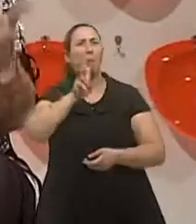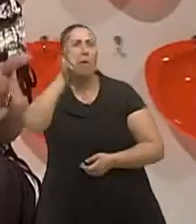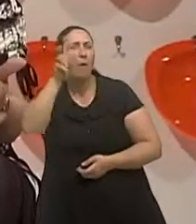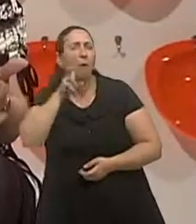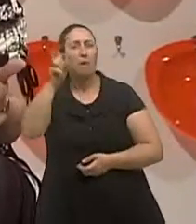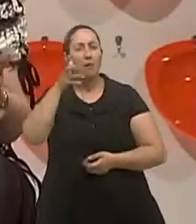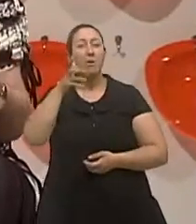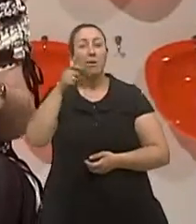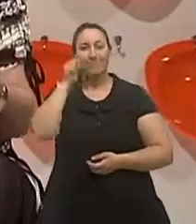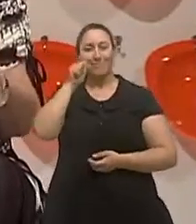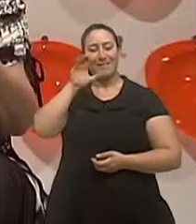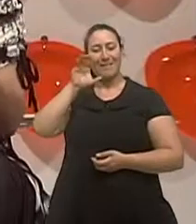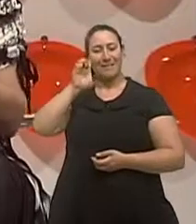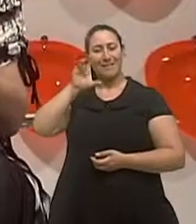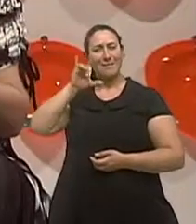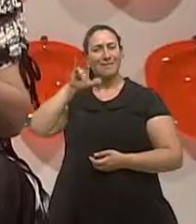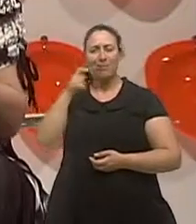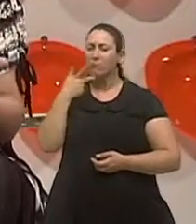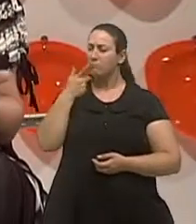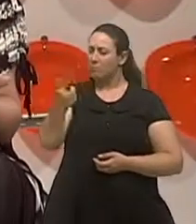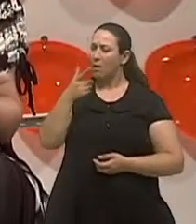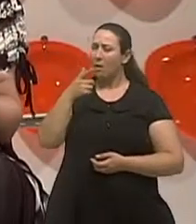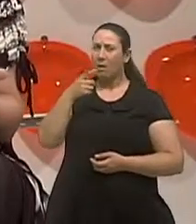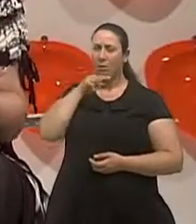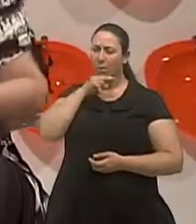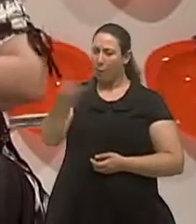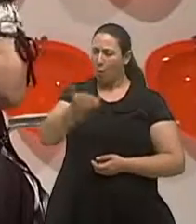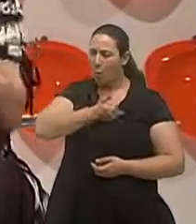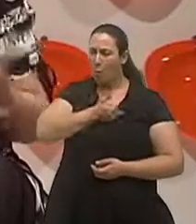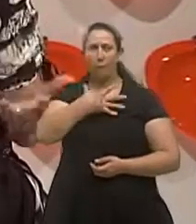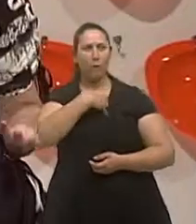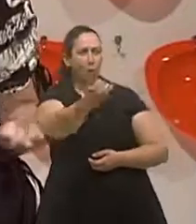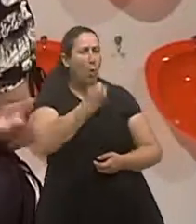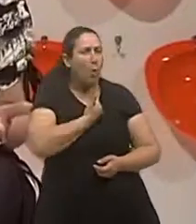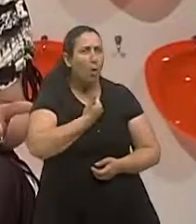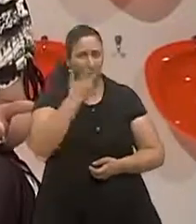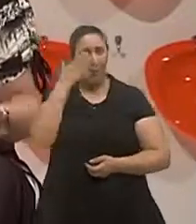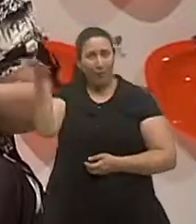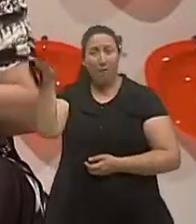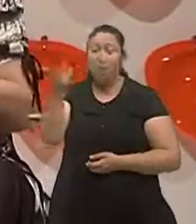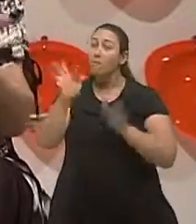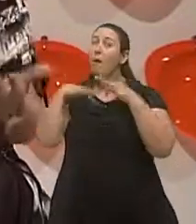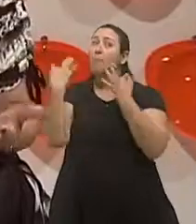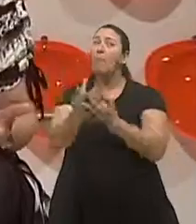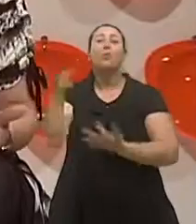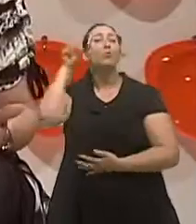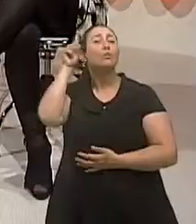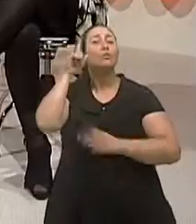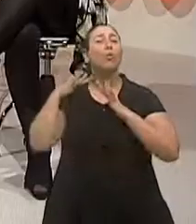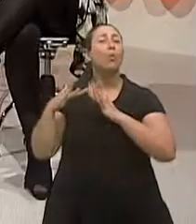disse desde os netos, né quer dizer ouvir quem gosta da pessoa e quem está diariamente quem tem uma